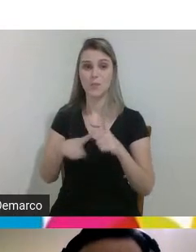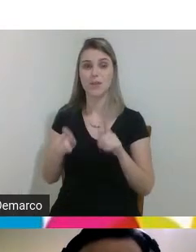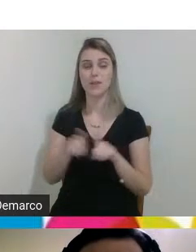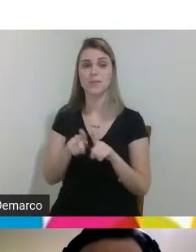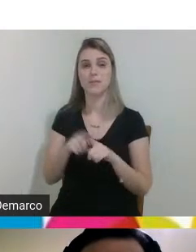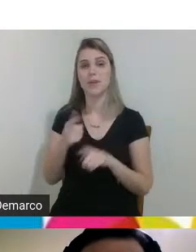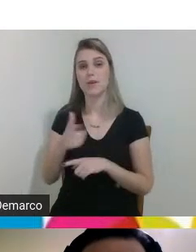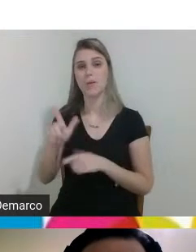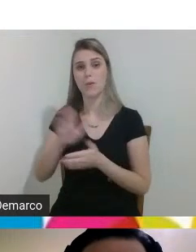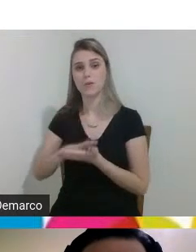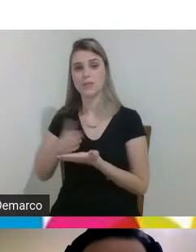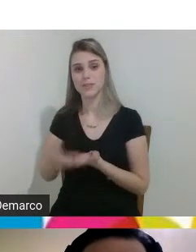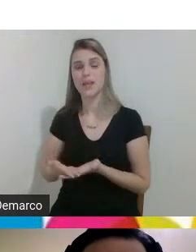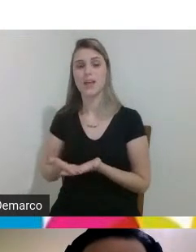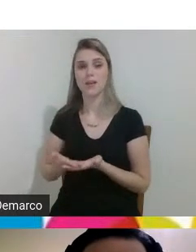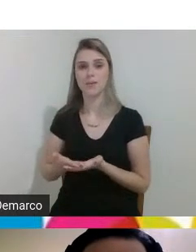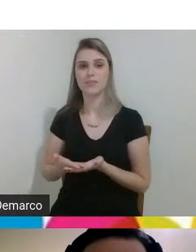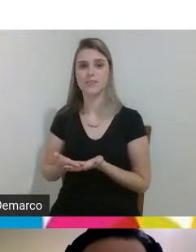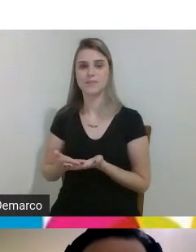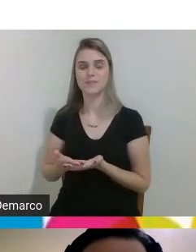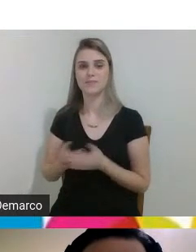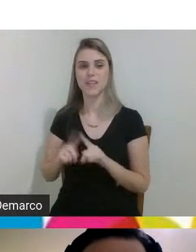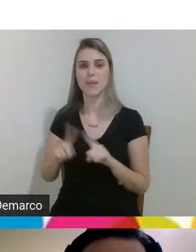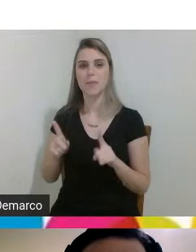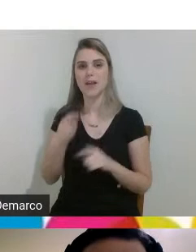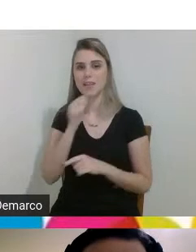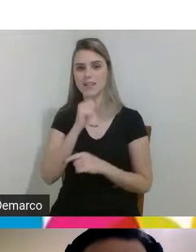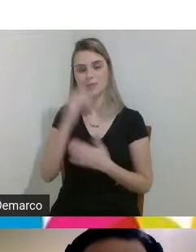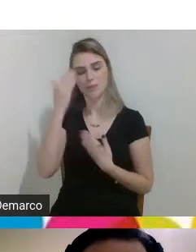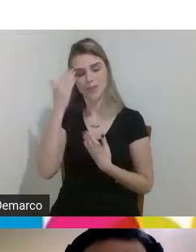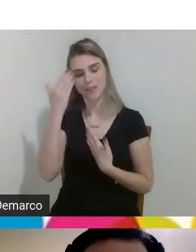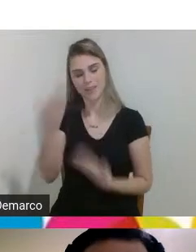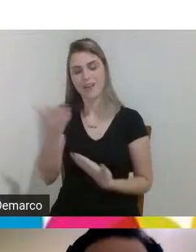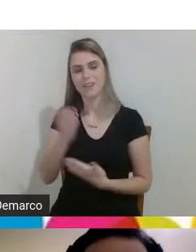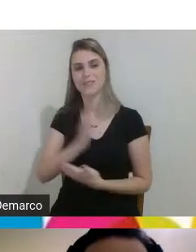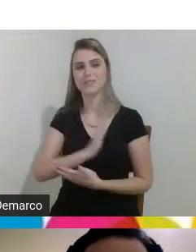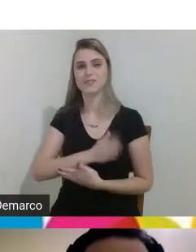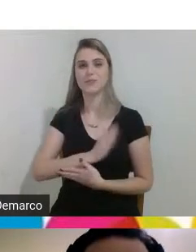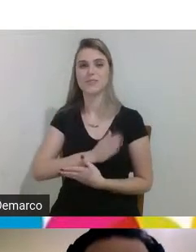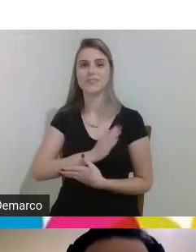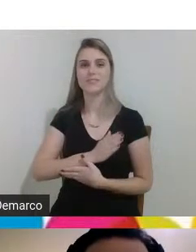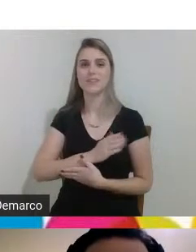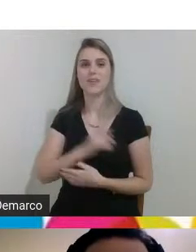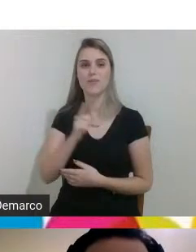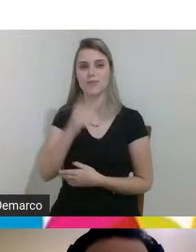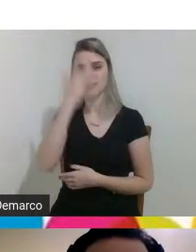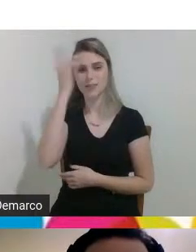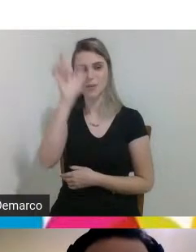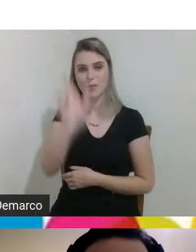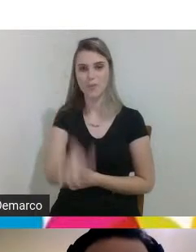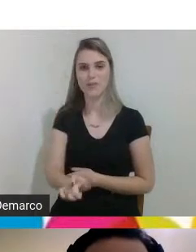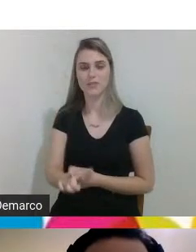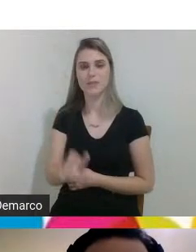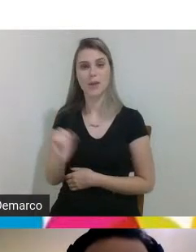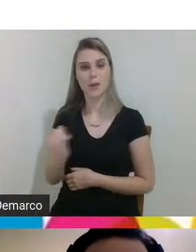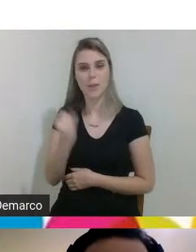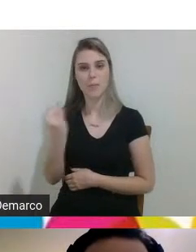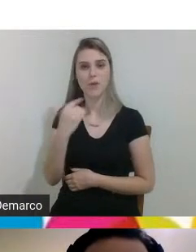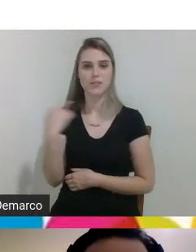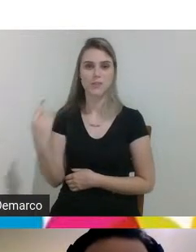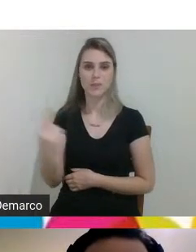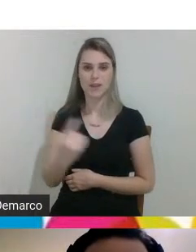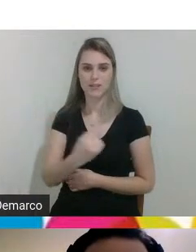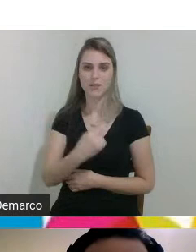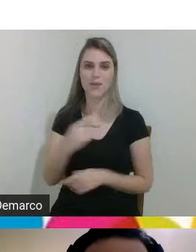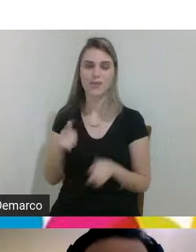intérprete de Libras né mas Alice obrigado mesmo de coração tá você é uma pessoa muito importante para nós e para a